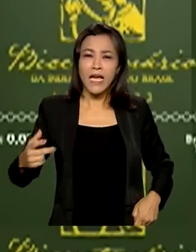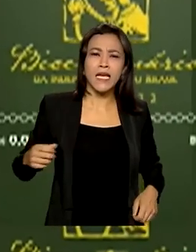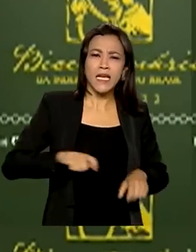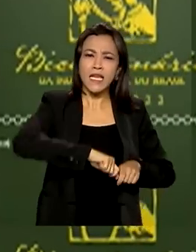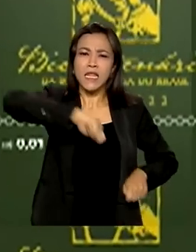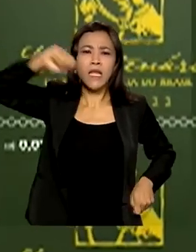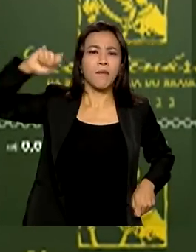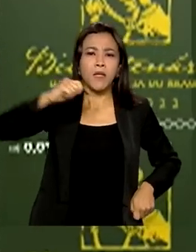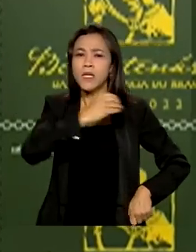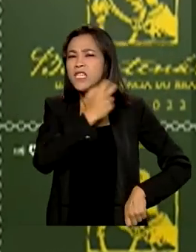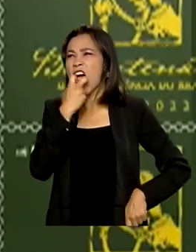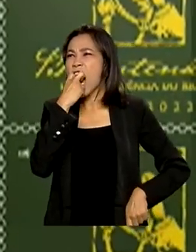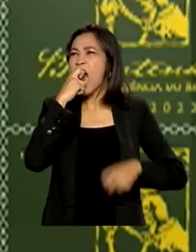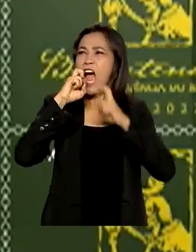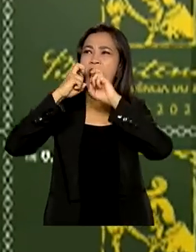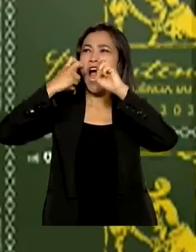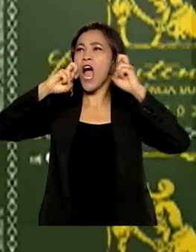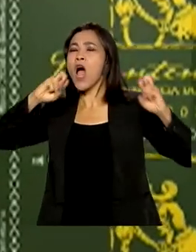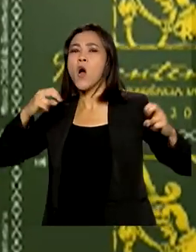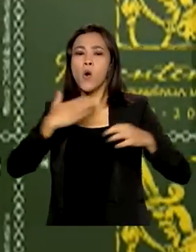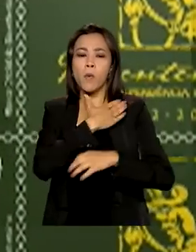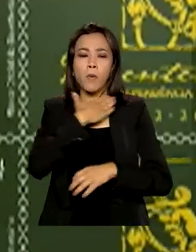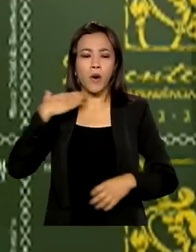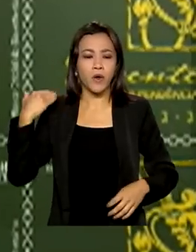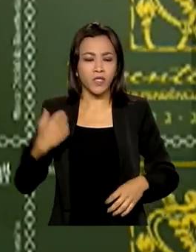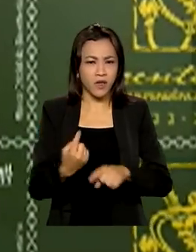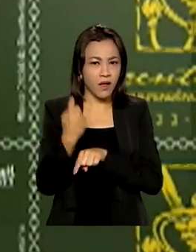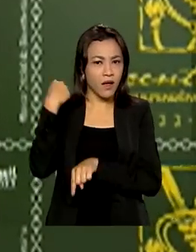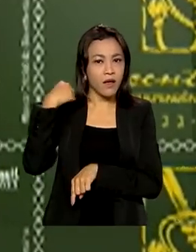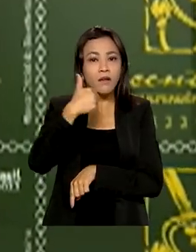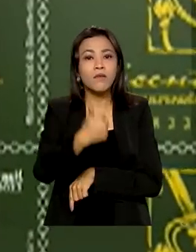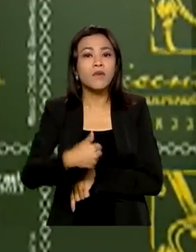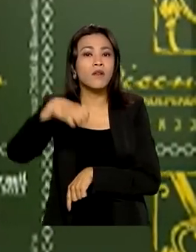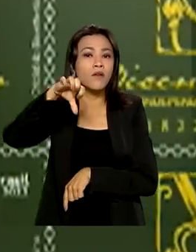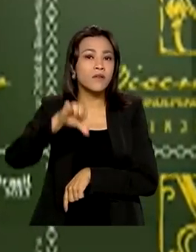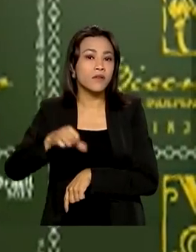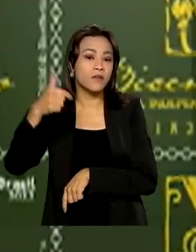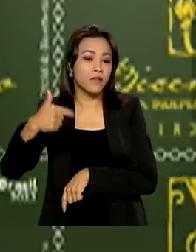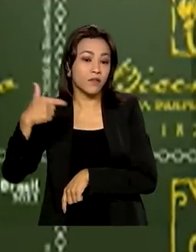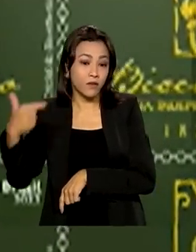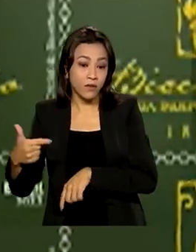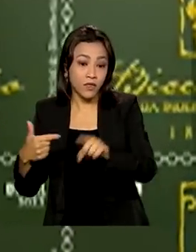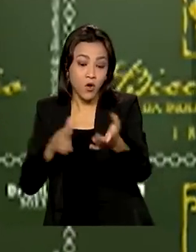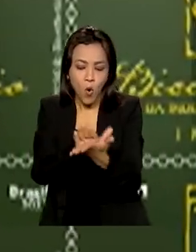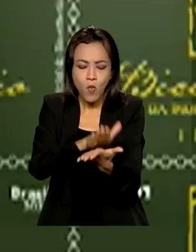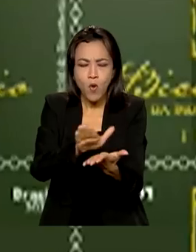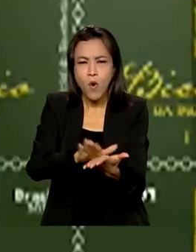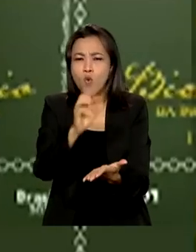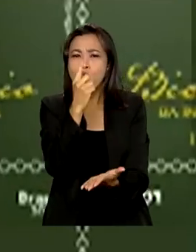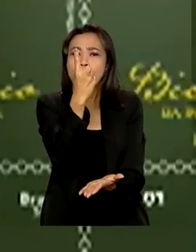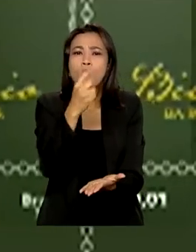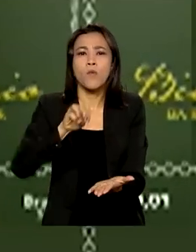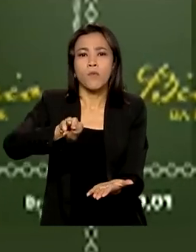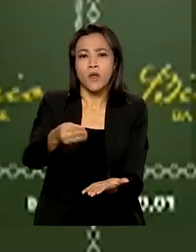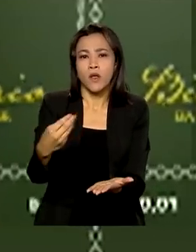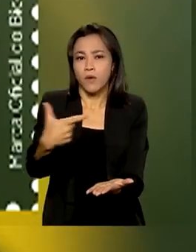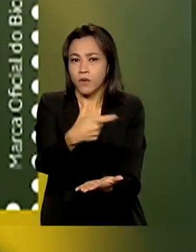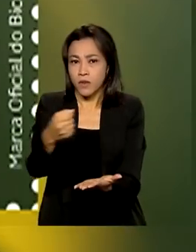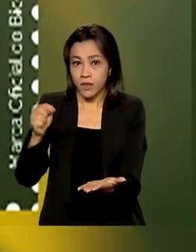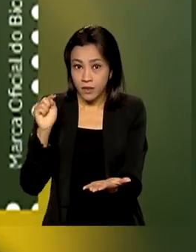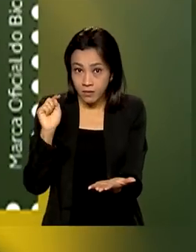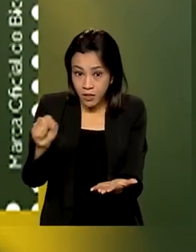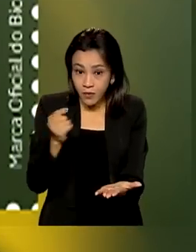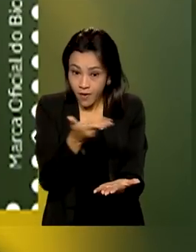em 7 de setembro de 1822. Com tiragem de 1 milhão e 800 mil unidades,